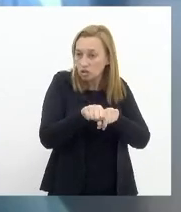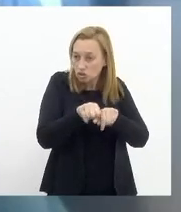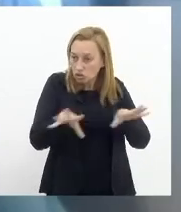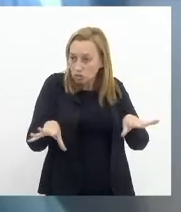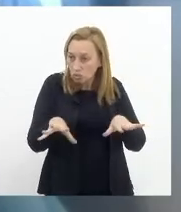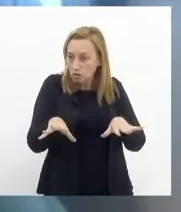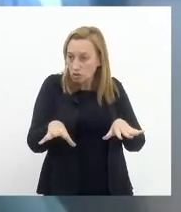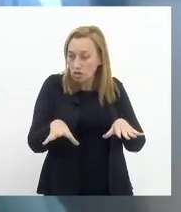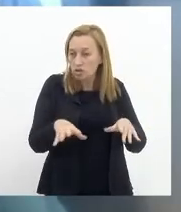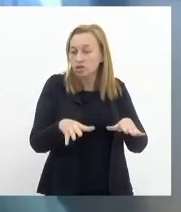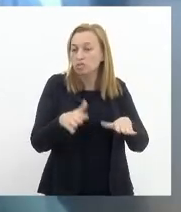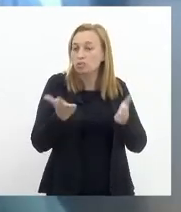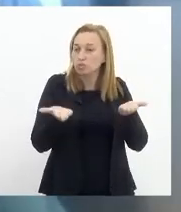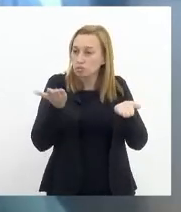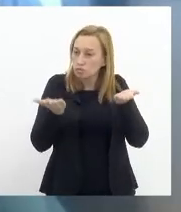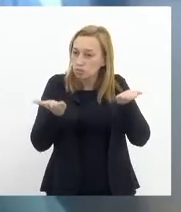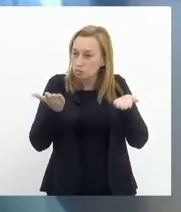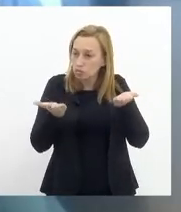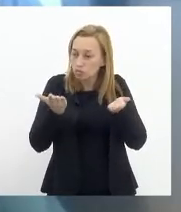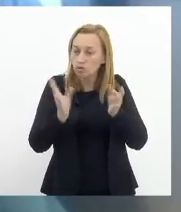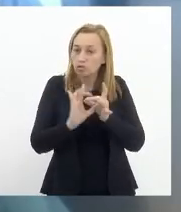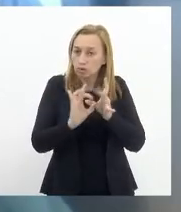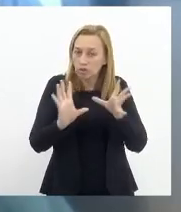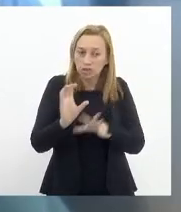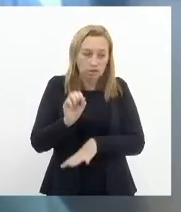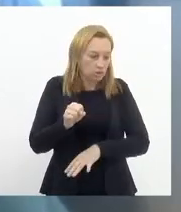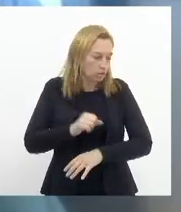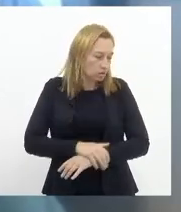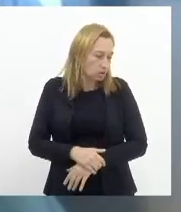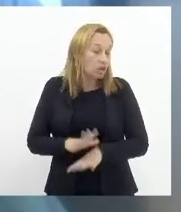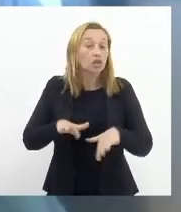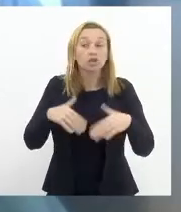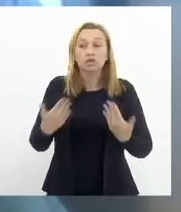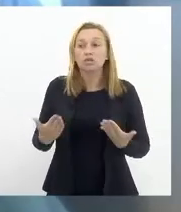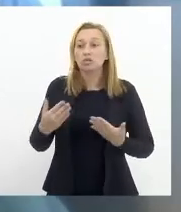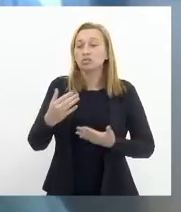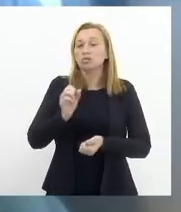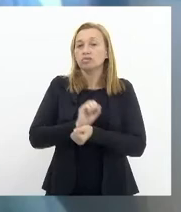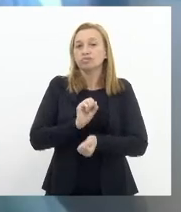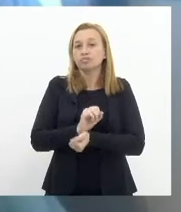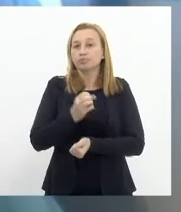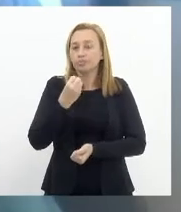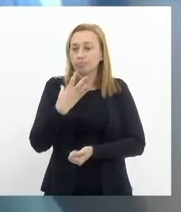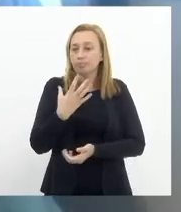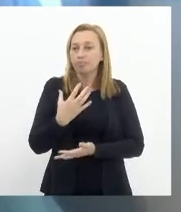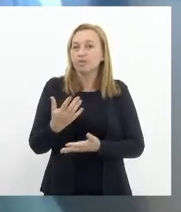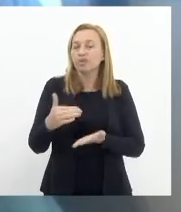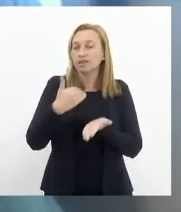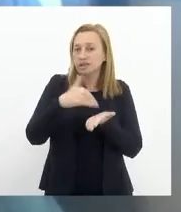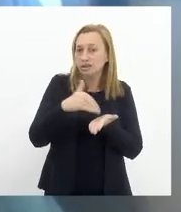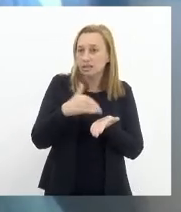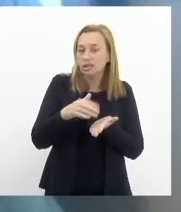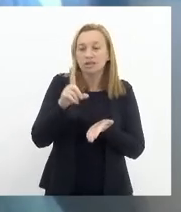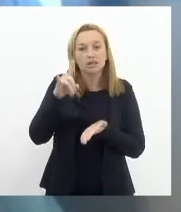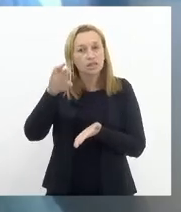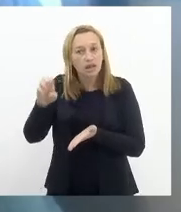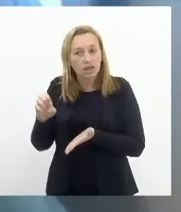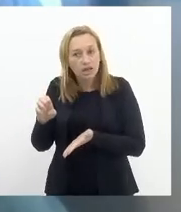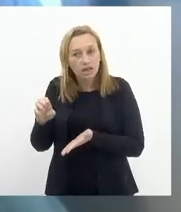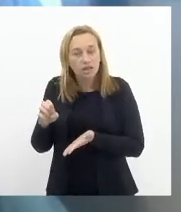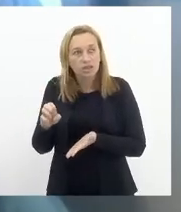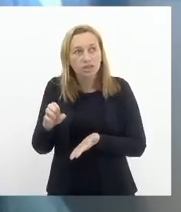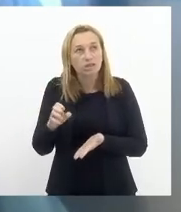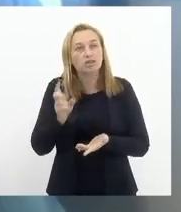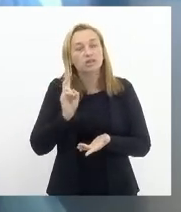mais equilibrada e mais democratizada então eu espero bem que a secretária Daniela Barros que